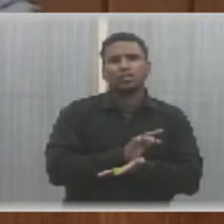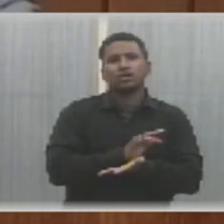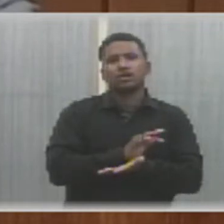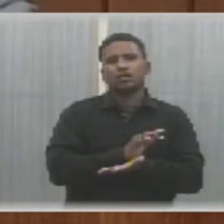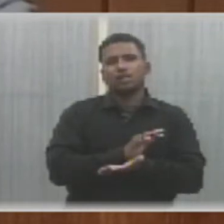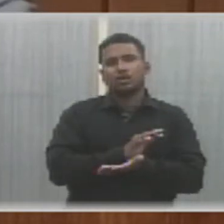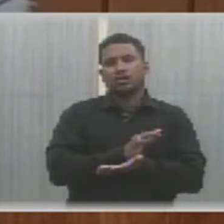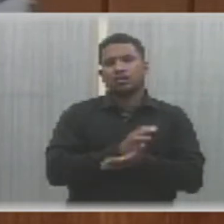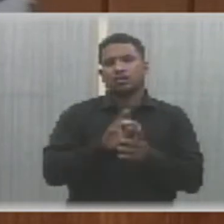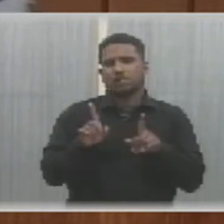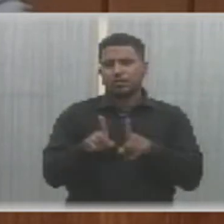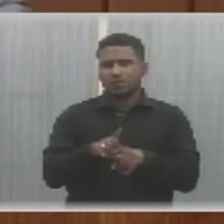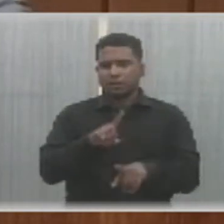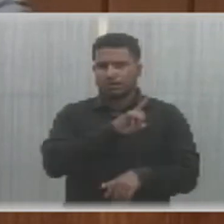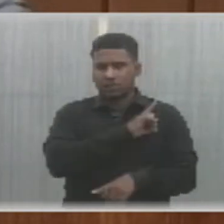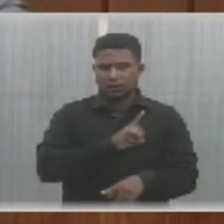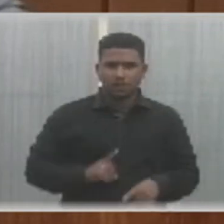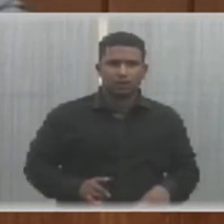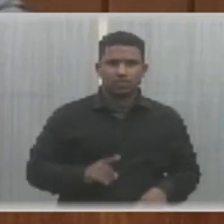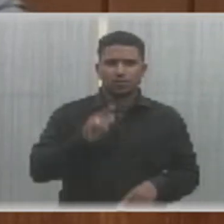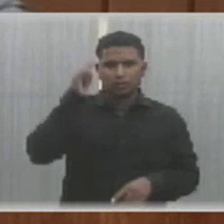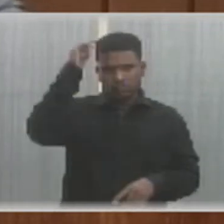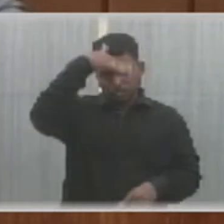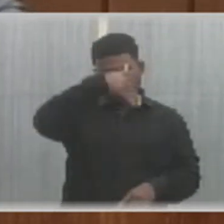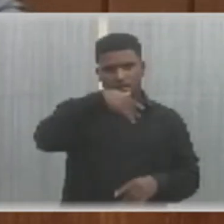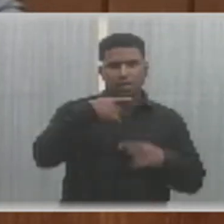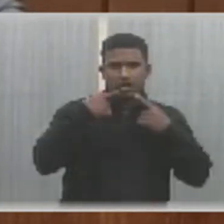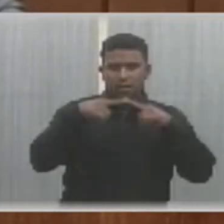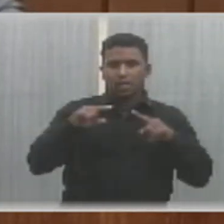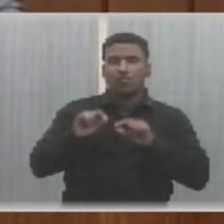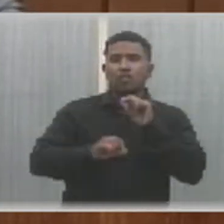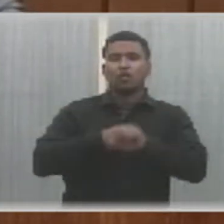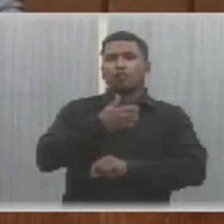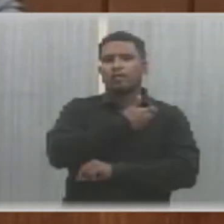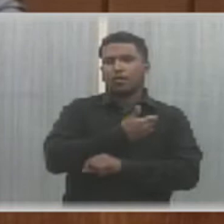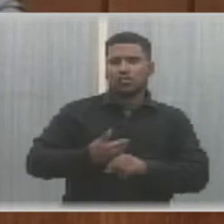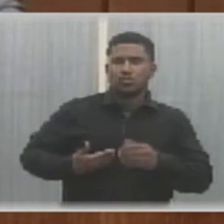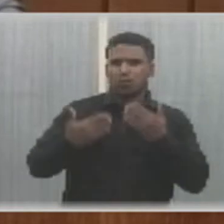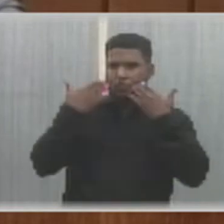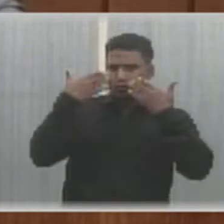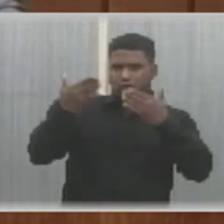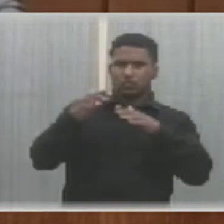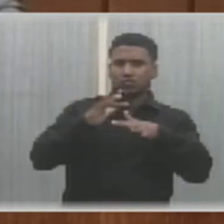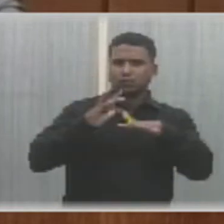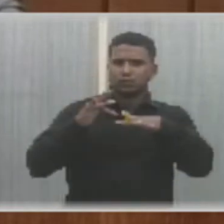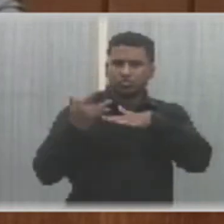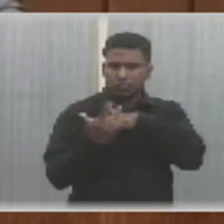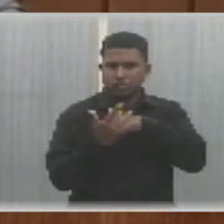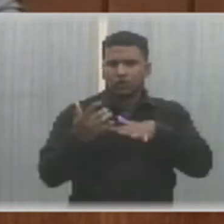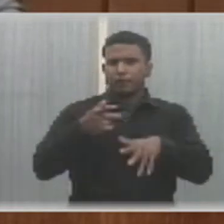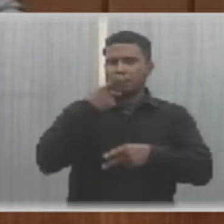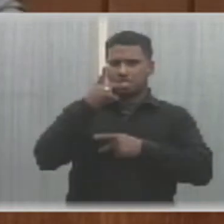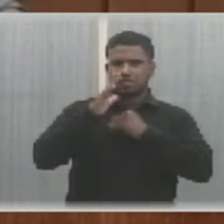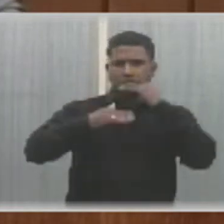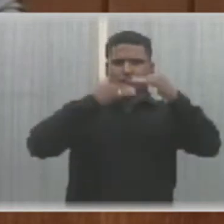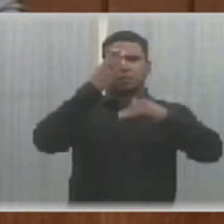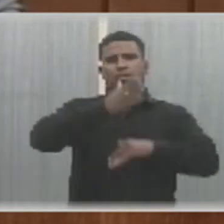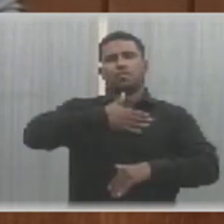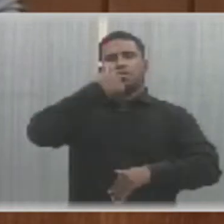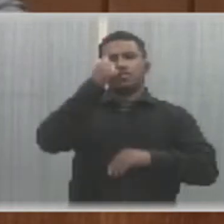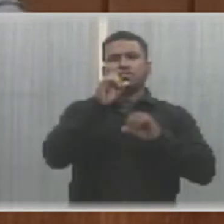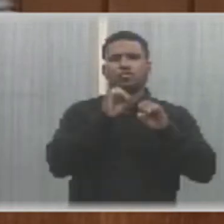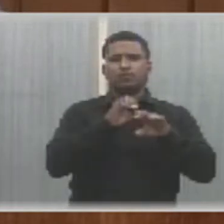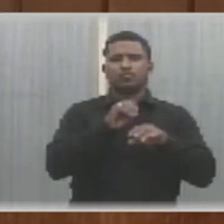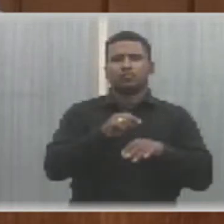O senhor deputado Gustavo Neiva contestou as publicações do ex-governador Wellington Dias em suas redes sociais sobre os avanços na educação pública